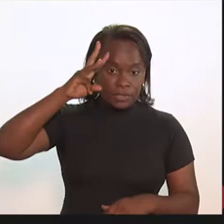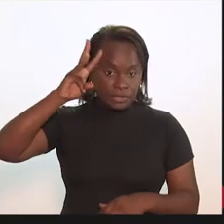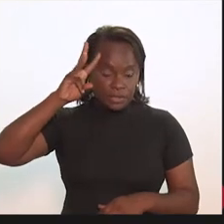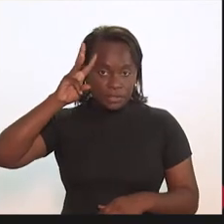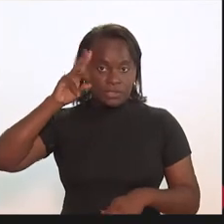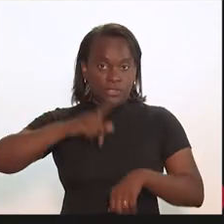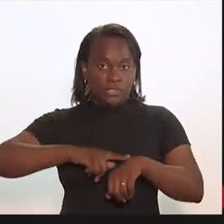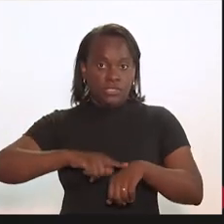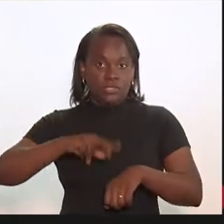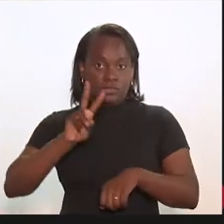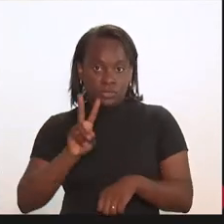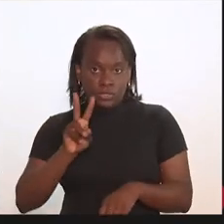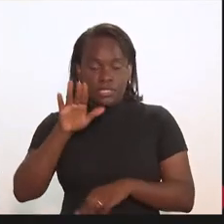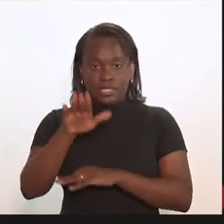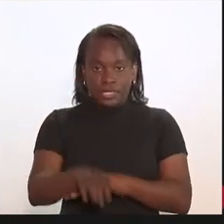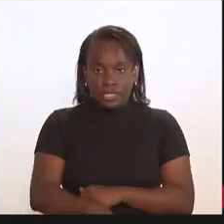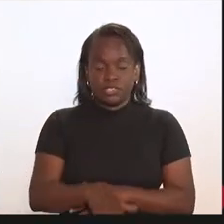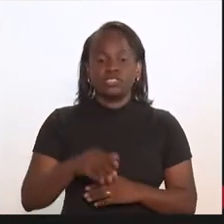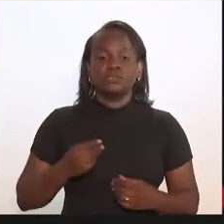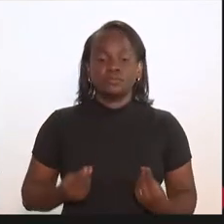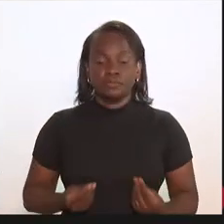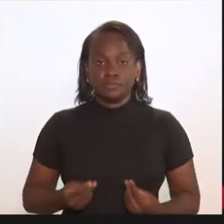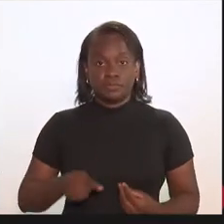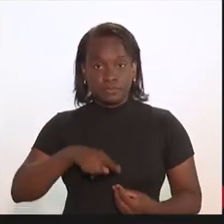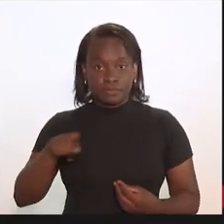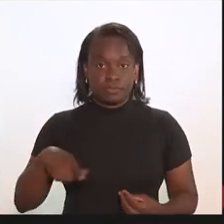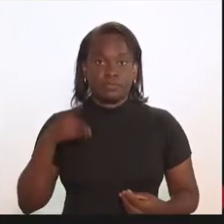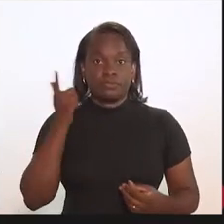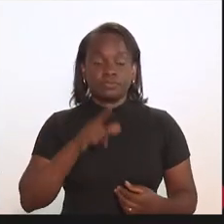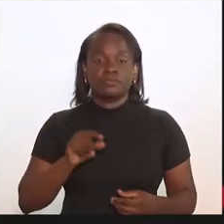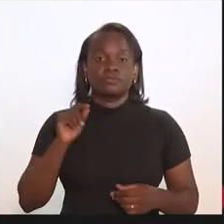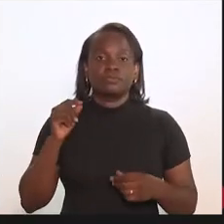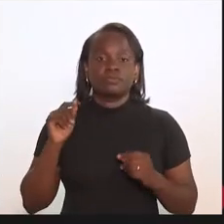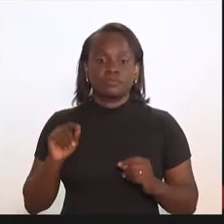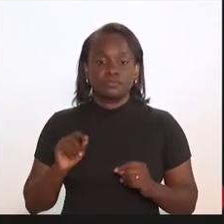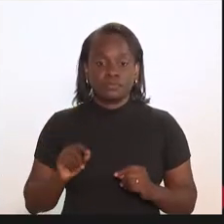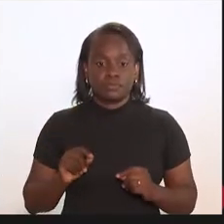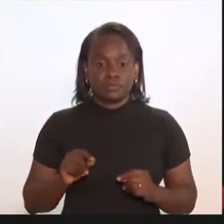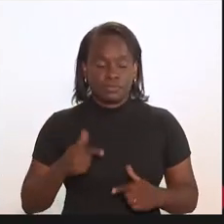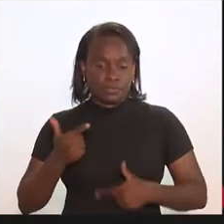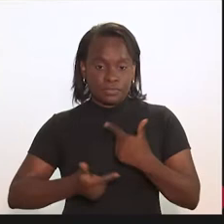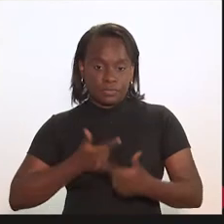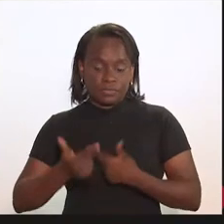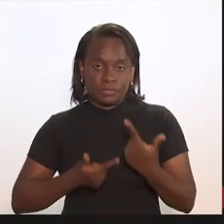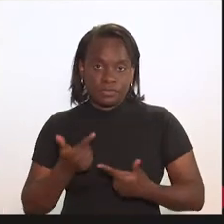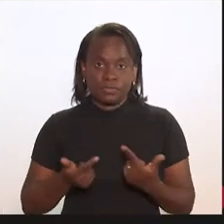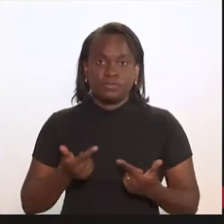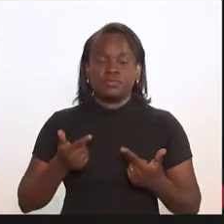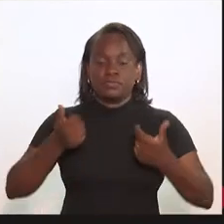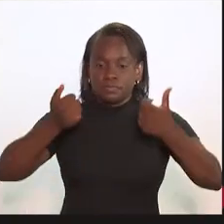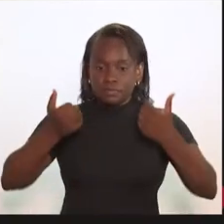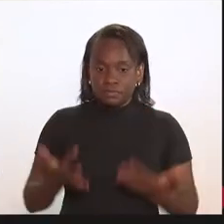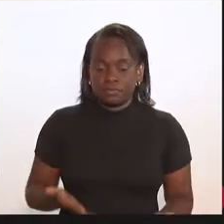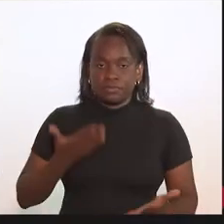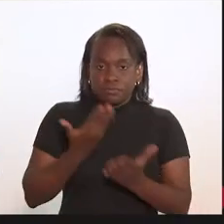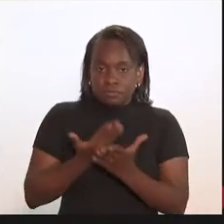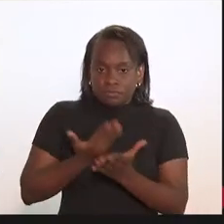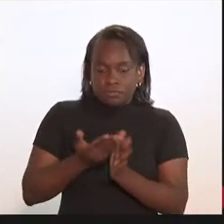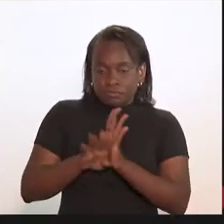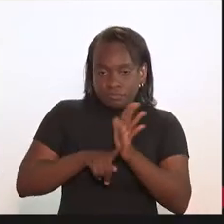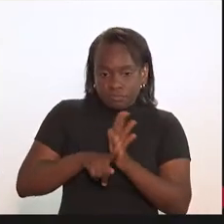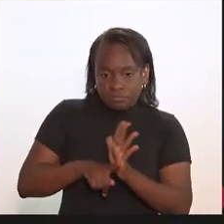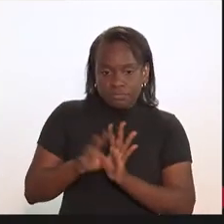terça-feira, às 14 horas, para que nós possamos, então, trabalhar em cima deste